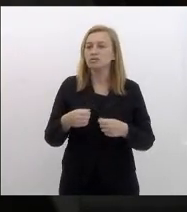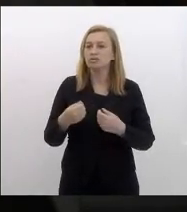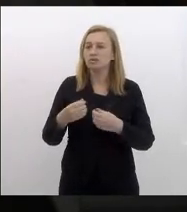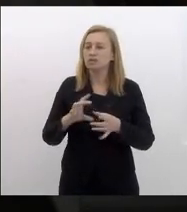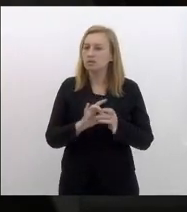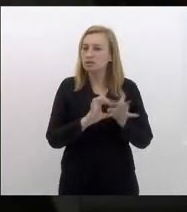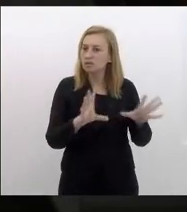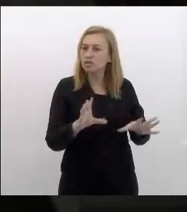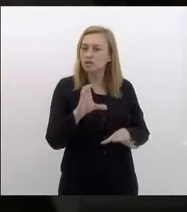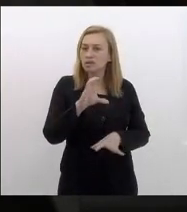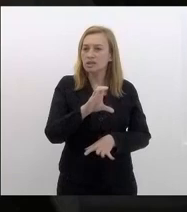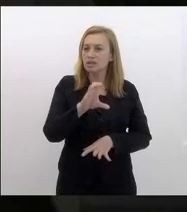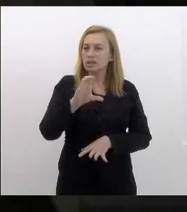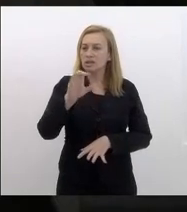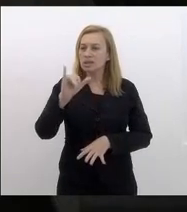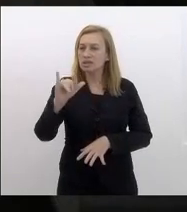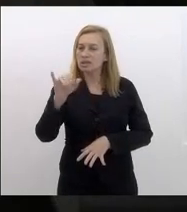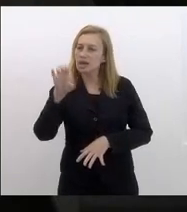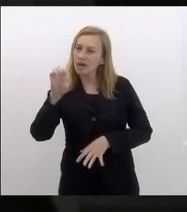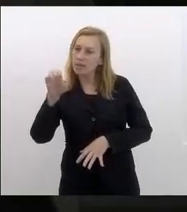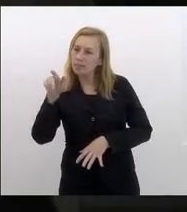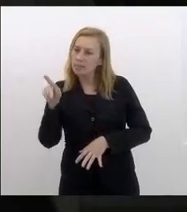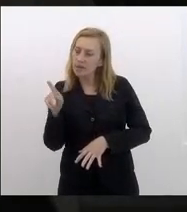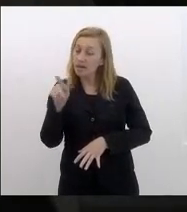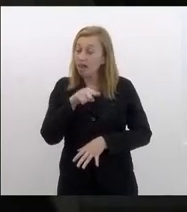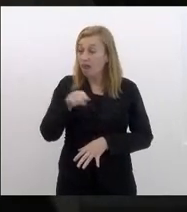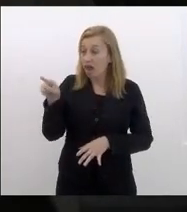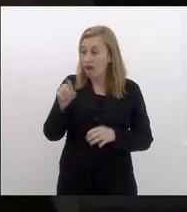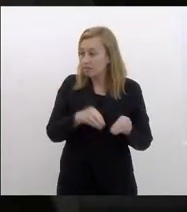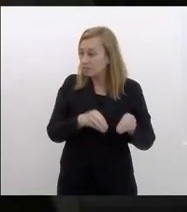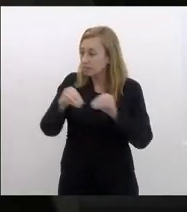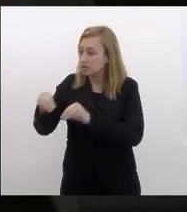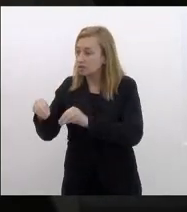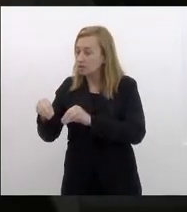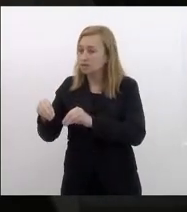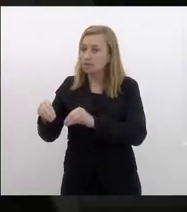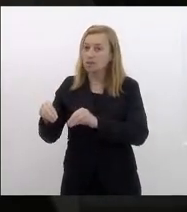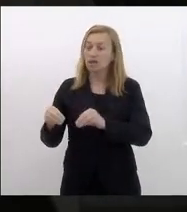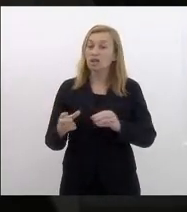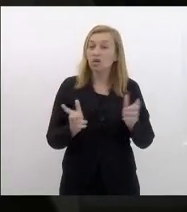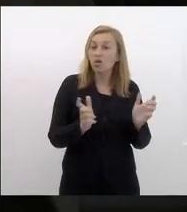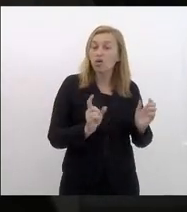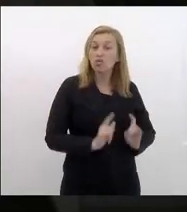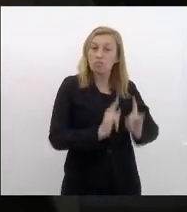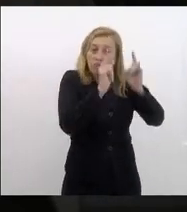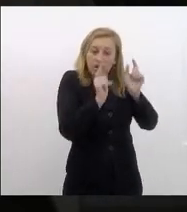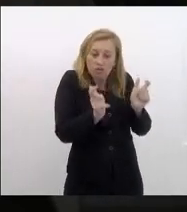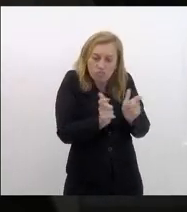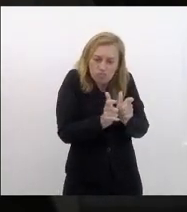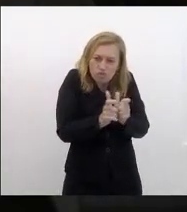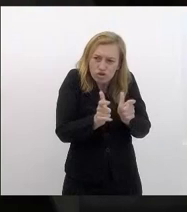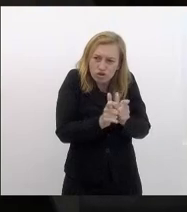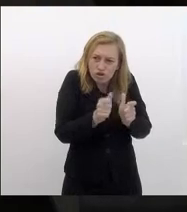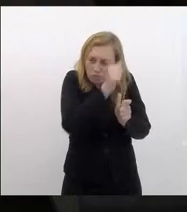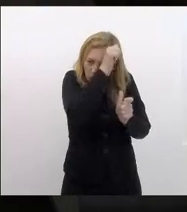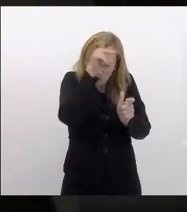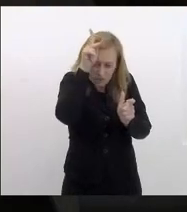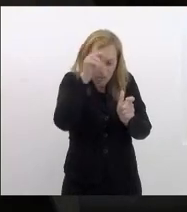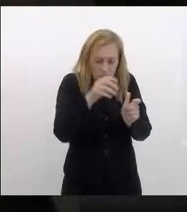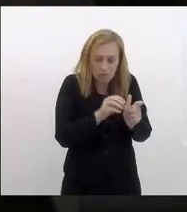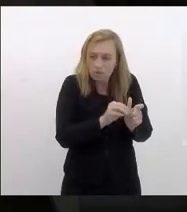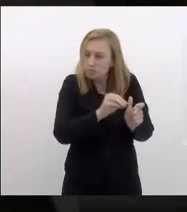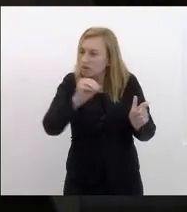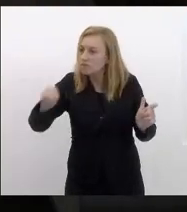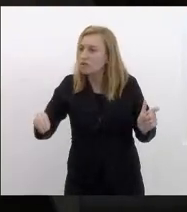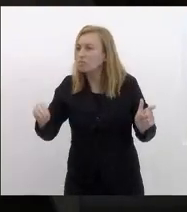no Fonseca lá no Barreto para onde nós levamos o Pedro II tiramos do prédio pequeno municipal levamos para o CIEP e ampliamos